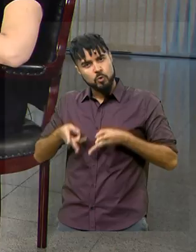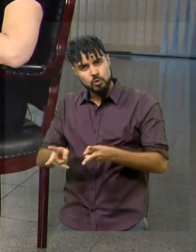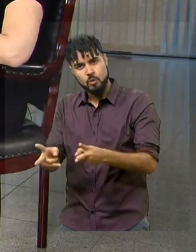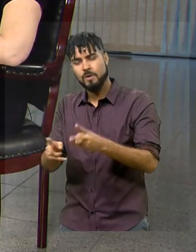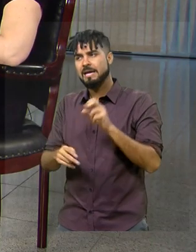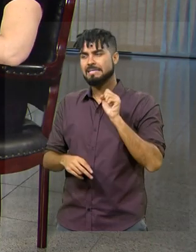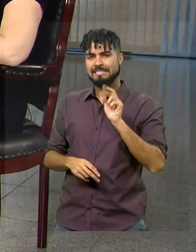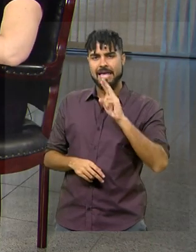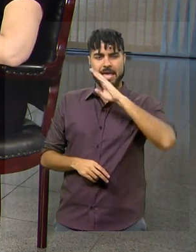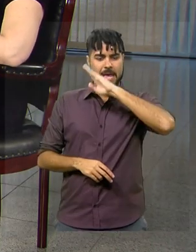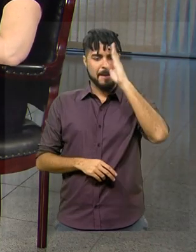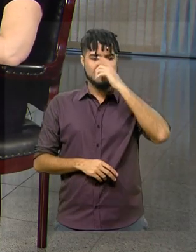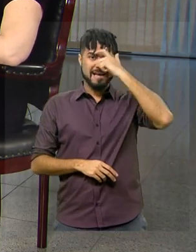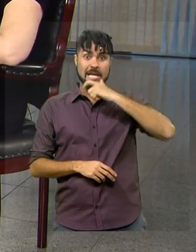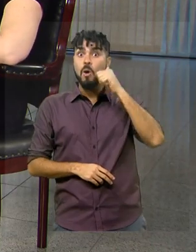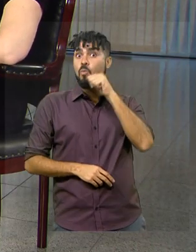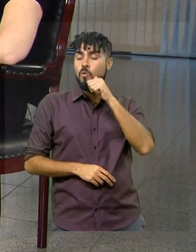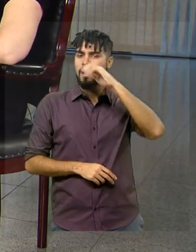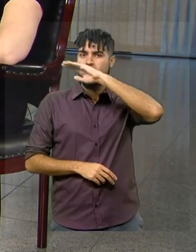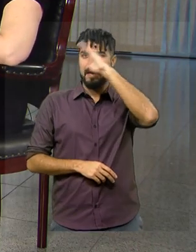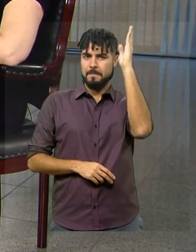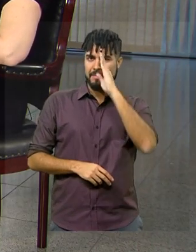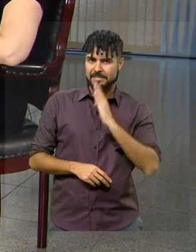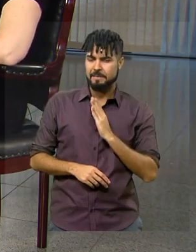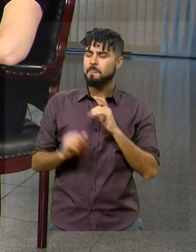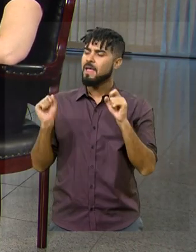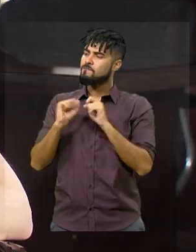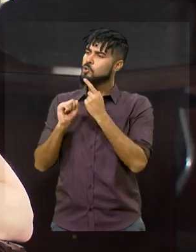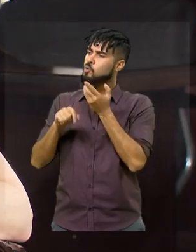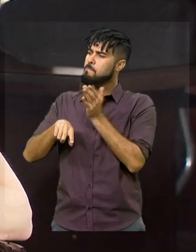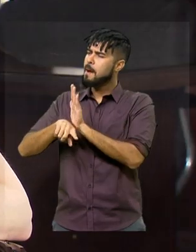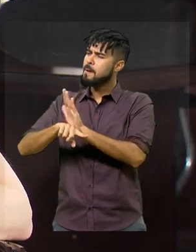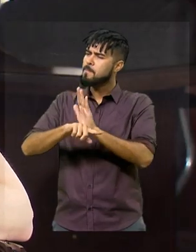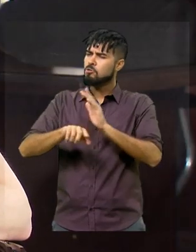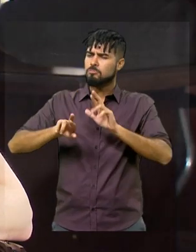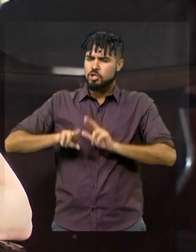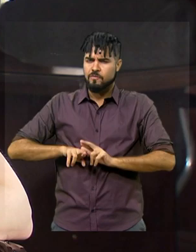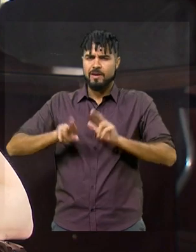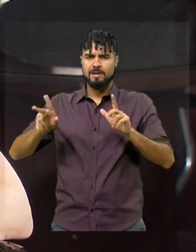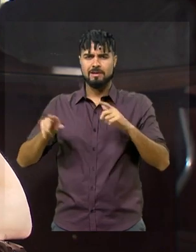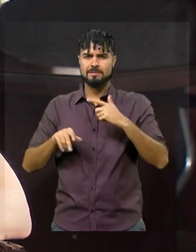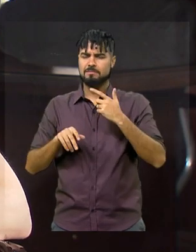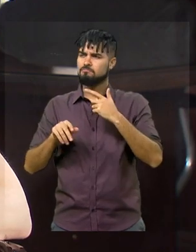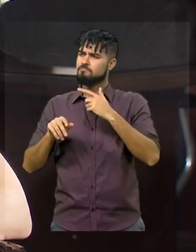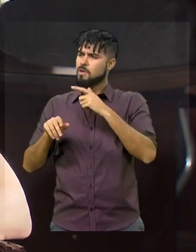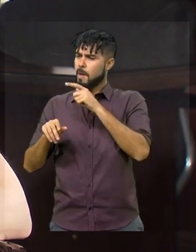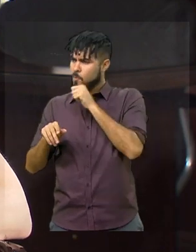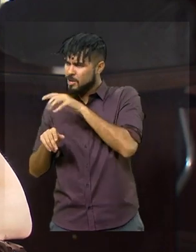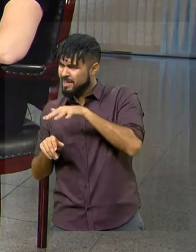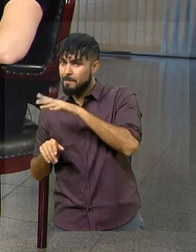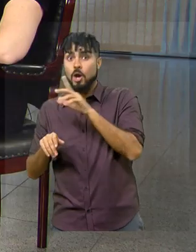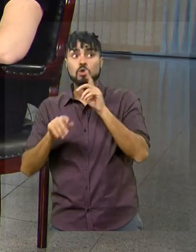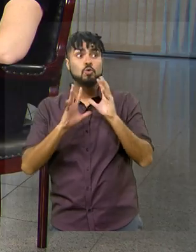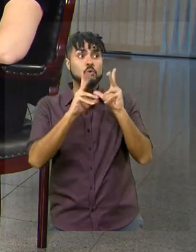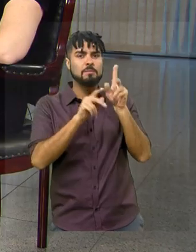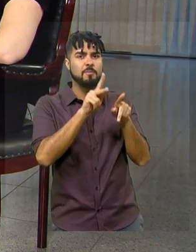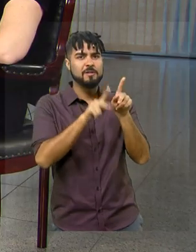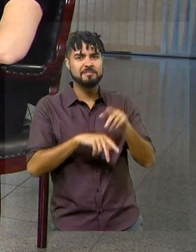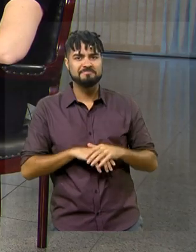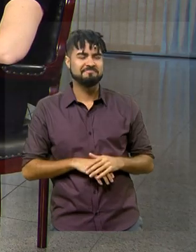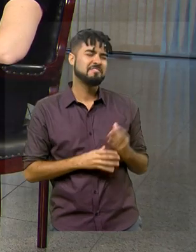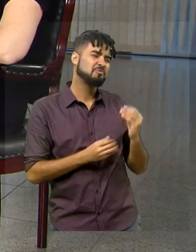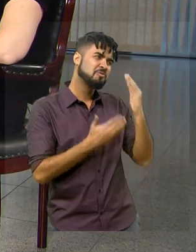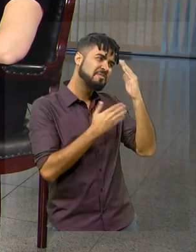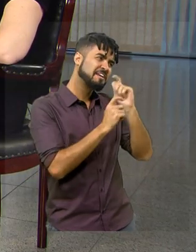uma brasileira, uma mulher brasileira, fazendo a diferença, não só mais para as mulheres, mas para toda a população. Muito